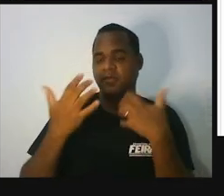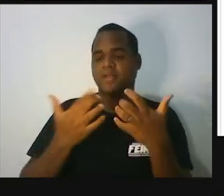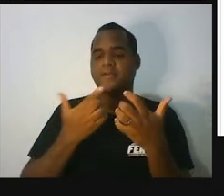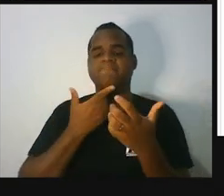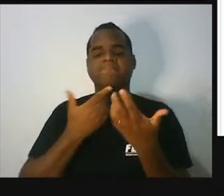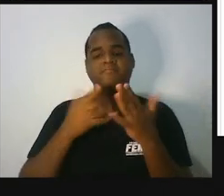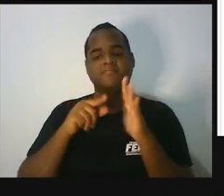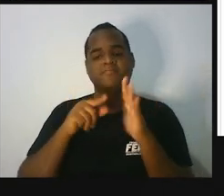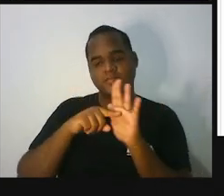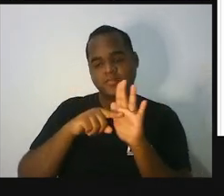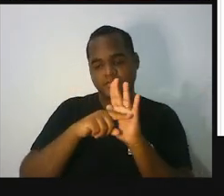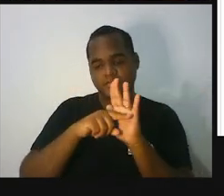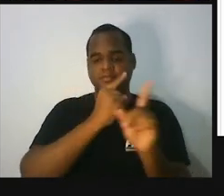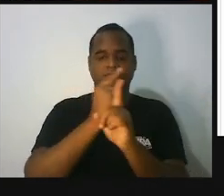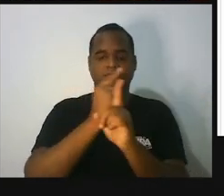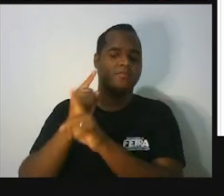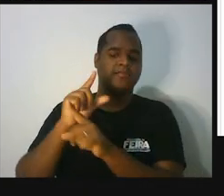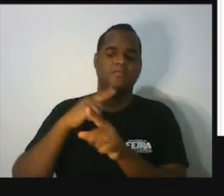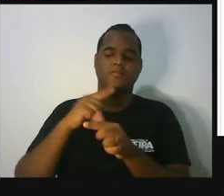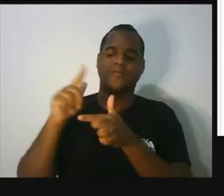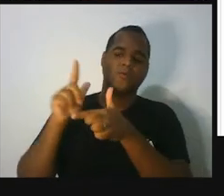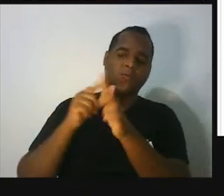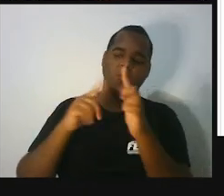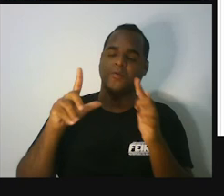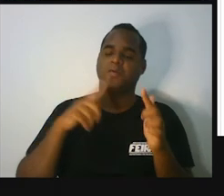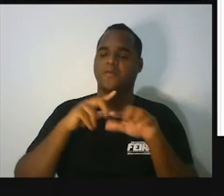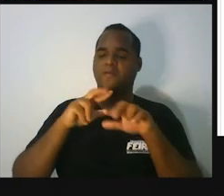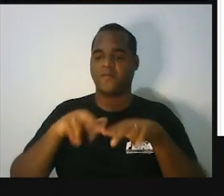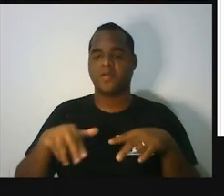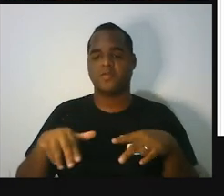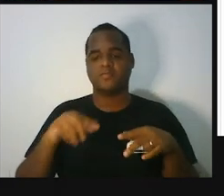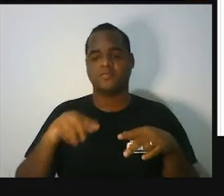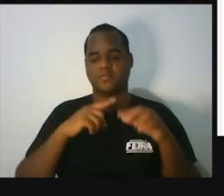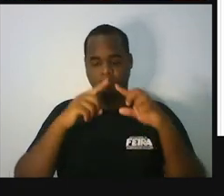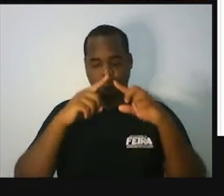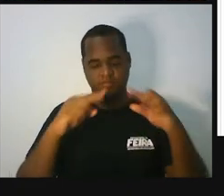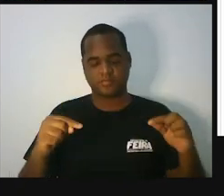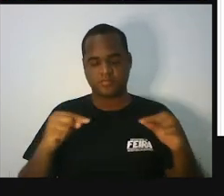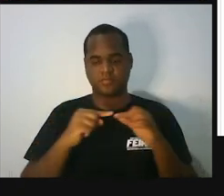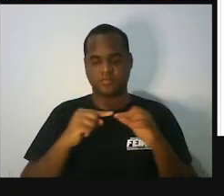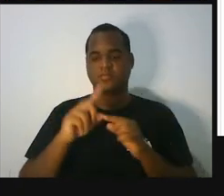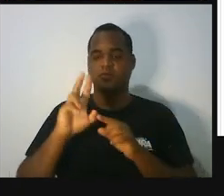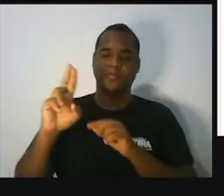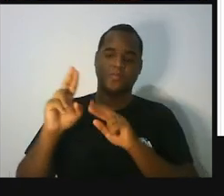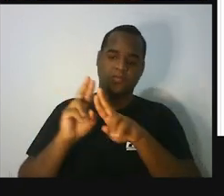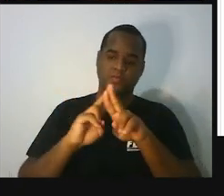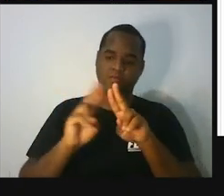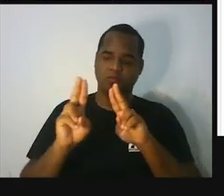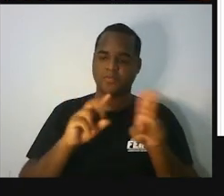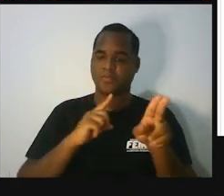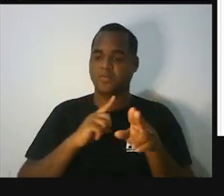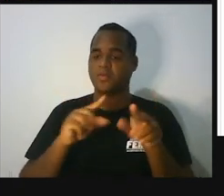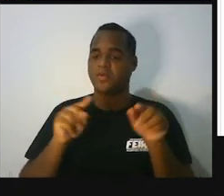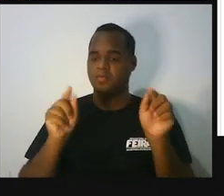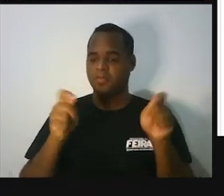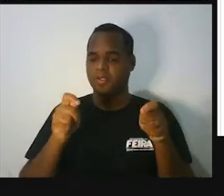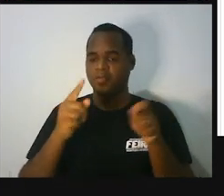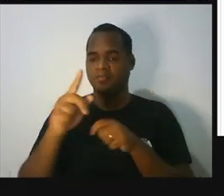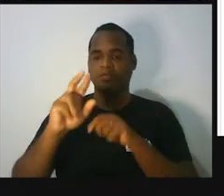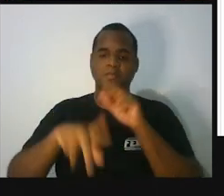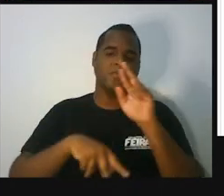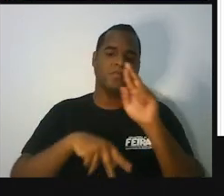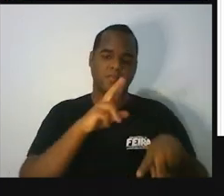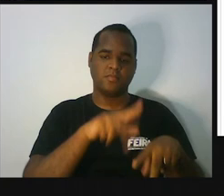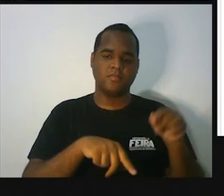investigação de outros tipos de triângulos aí, né, com esses nomes, mas com medidas diferentes